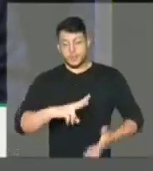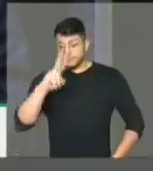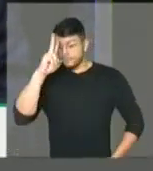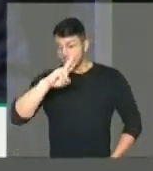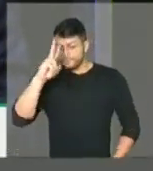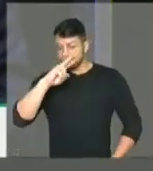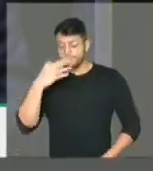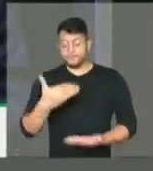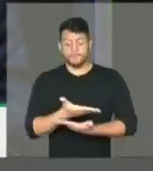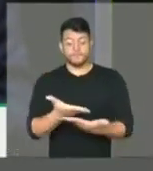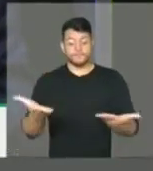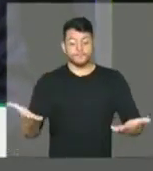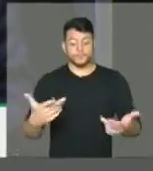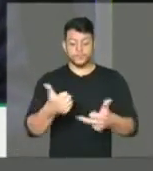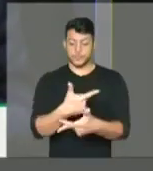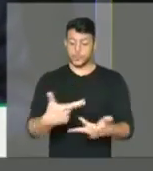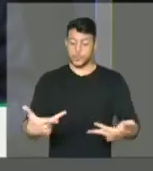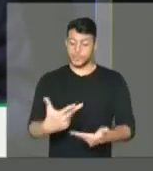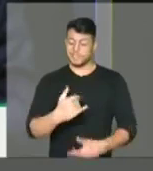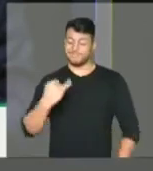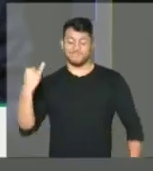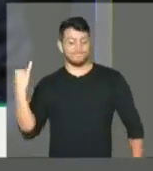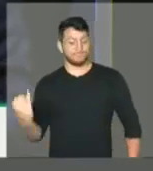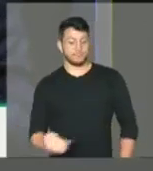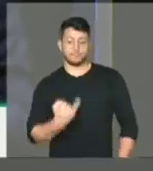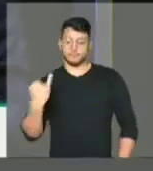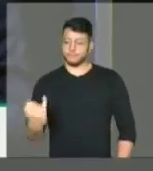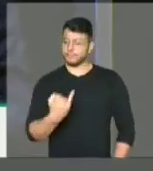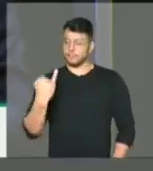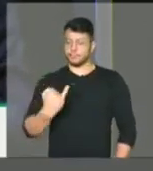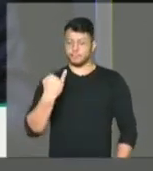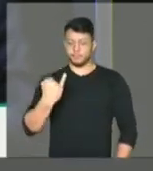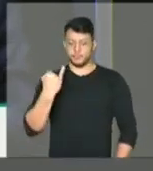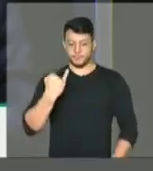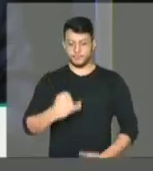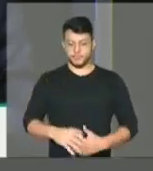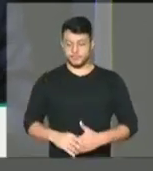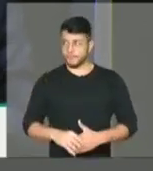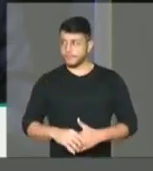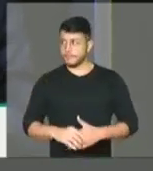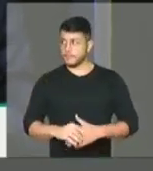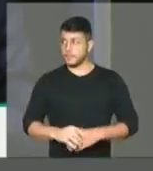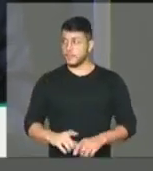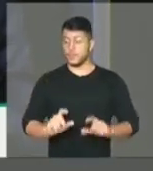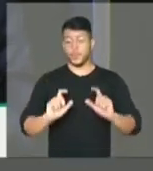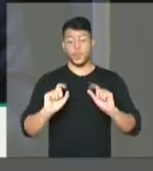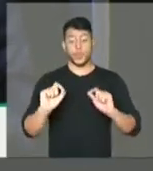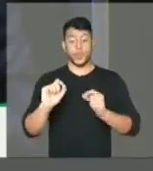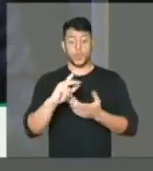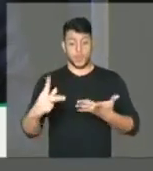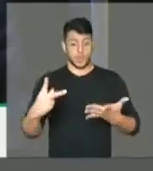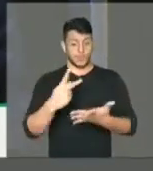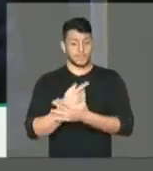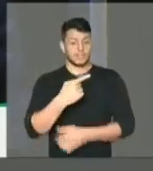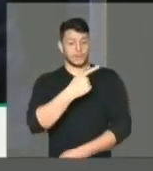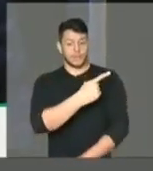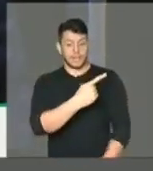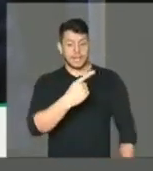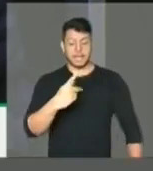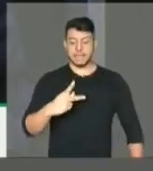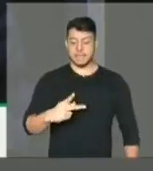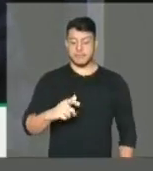devia ter paralisado esse país, deputada Jandira Feghali, da minoria, que foi ocorrido em Paraisópolis.